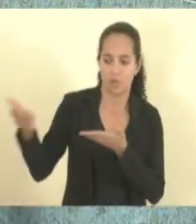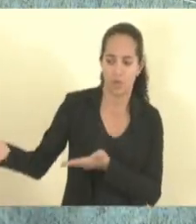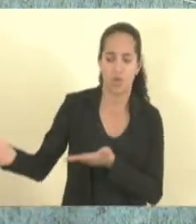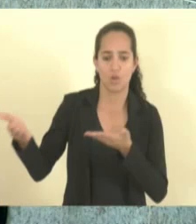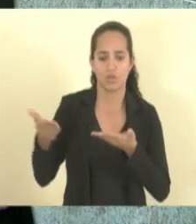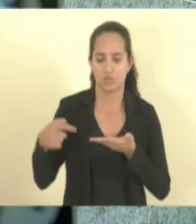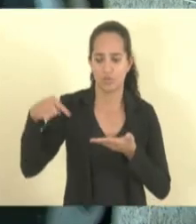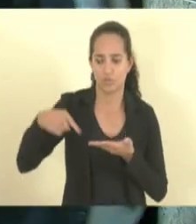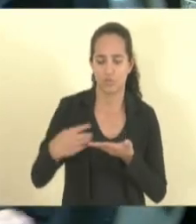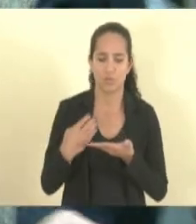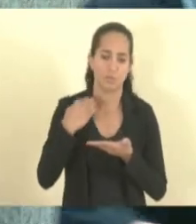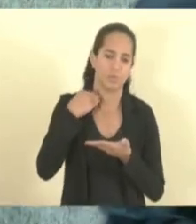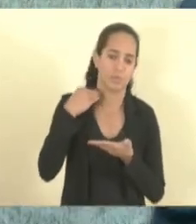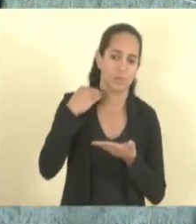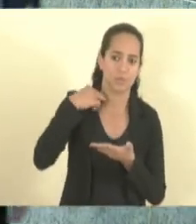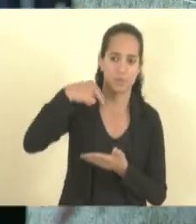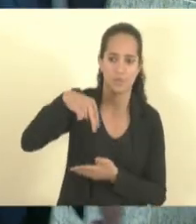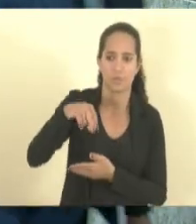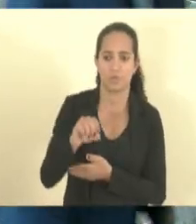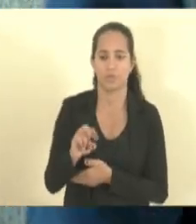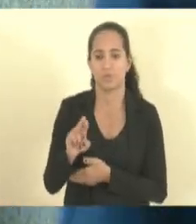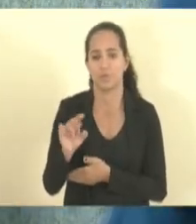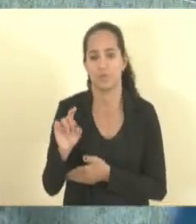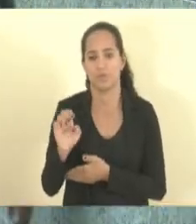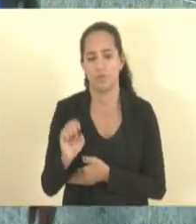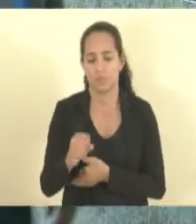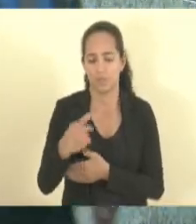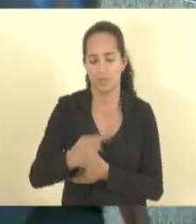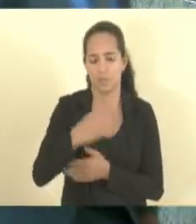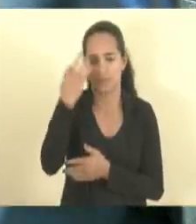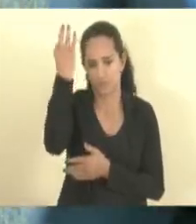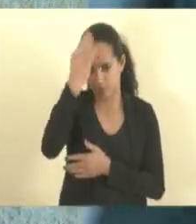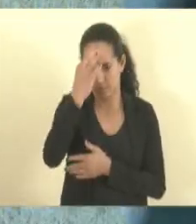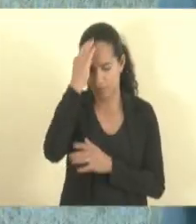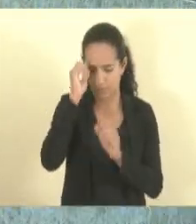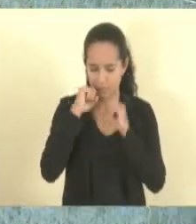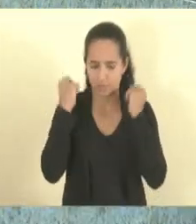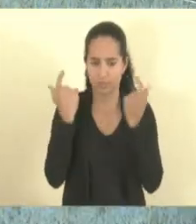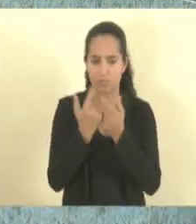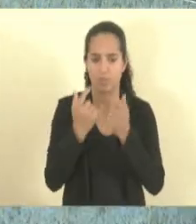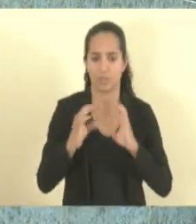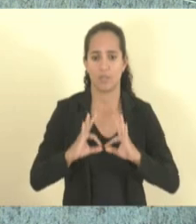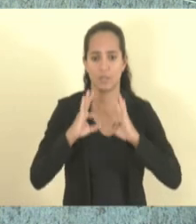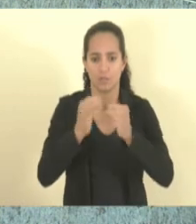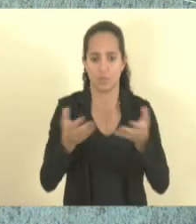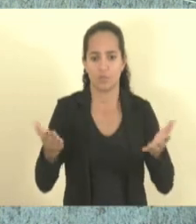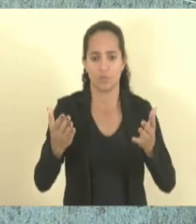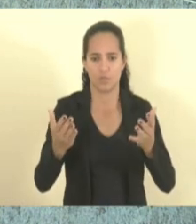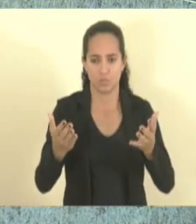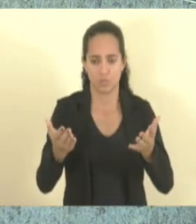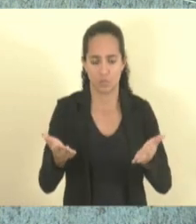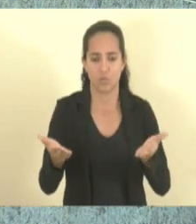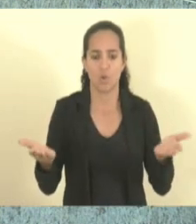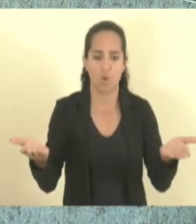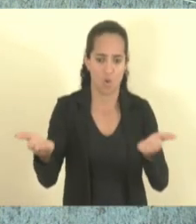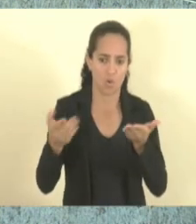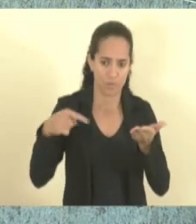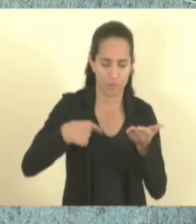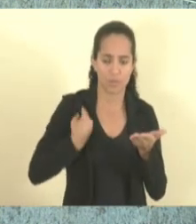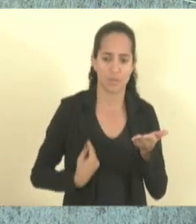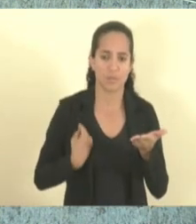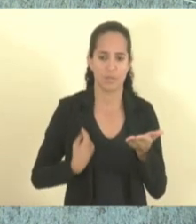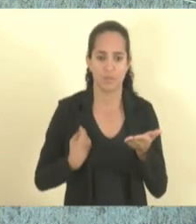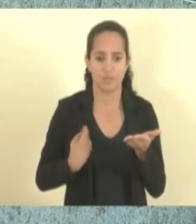do Banco do Nordeste à Assembleia Legislativa, então convido a todos para estarem aqui presentes conosco